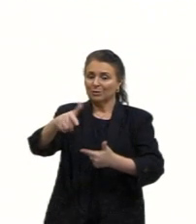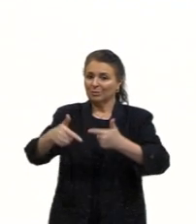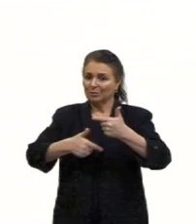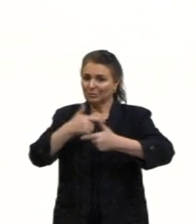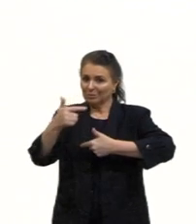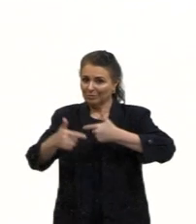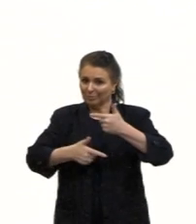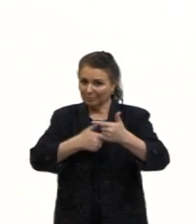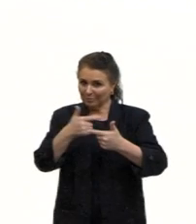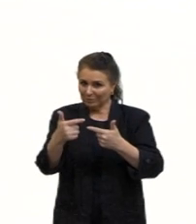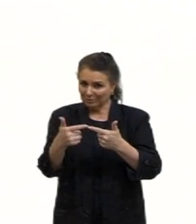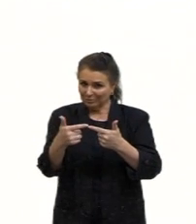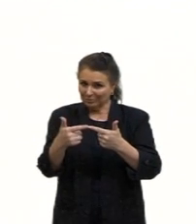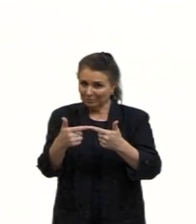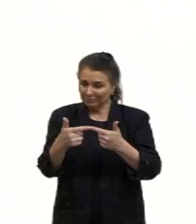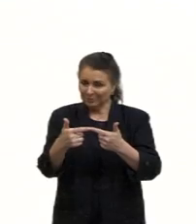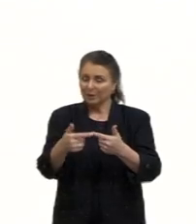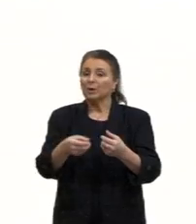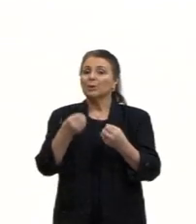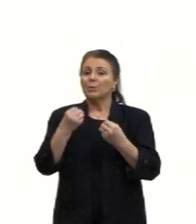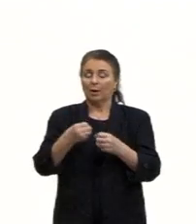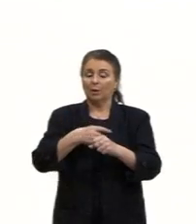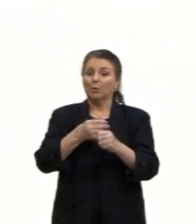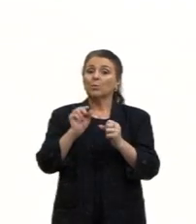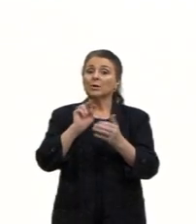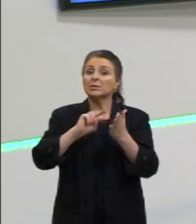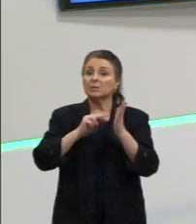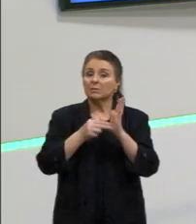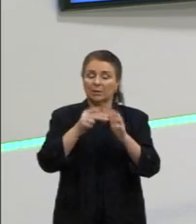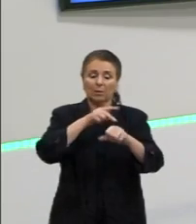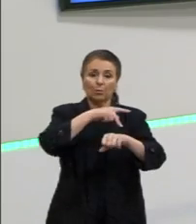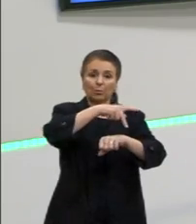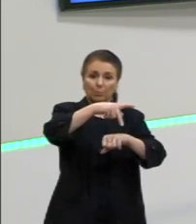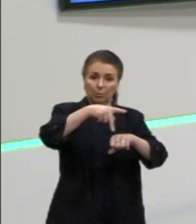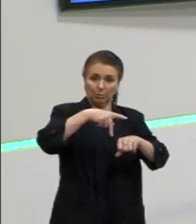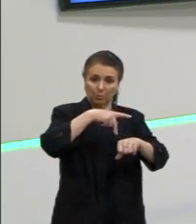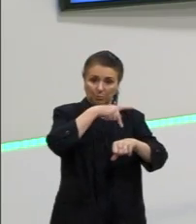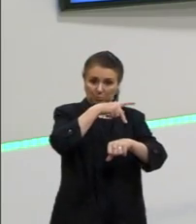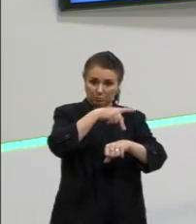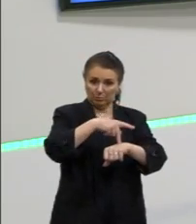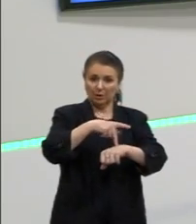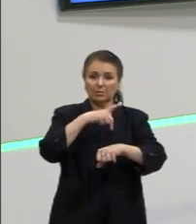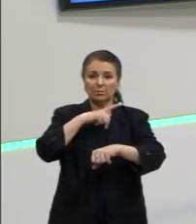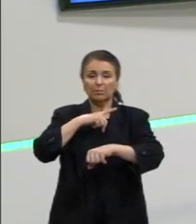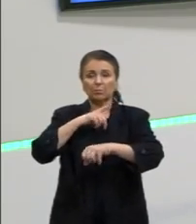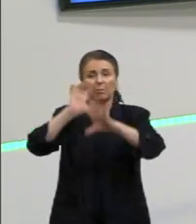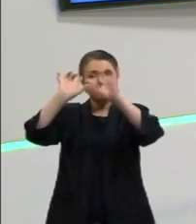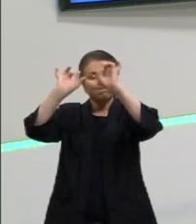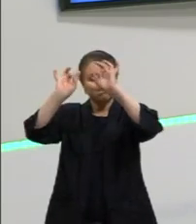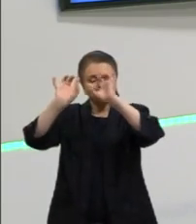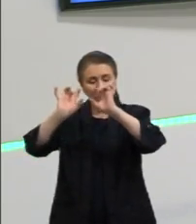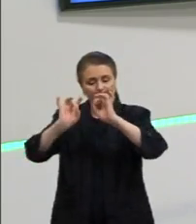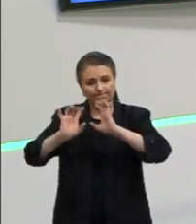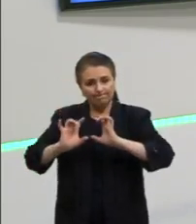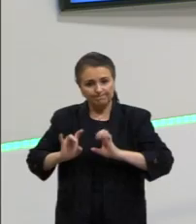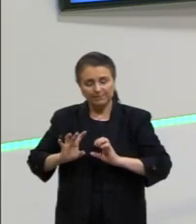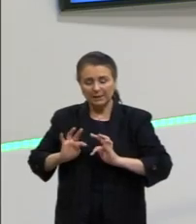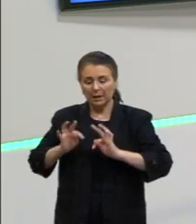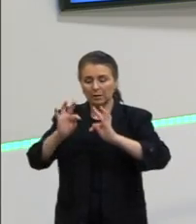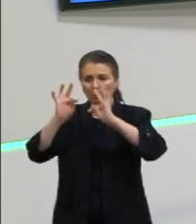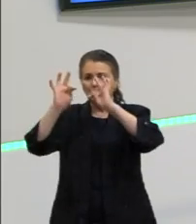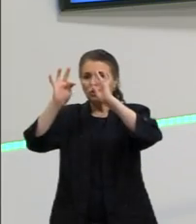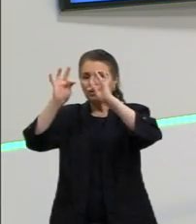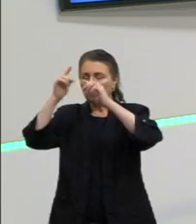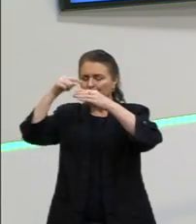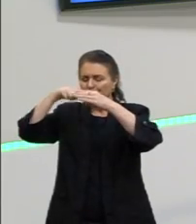Divisão internacional do trabalho é quando um país é especializado, ou ele se torna um país especializado dentro